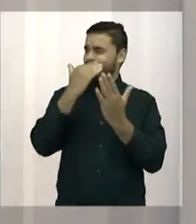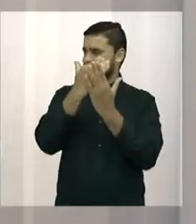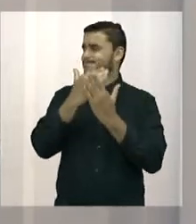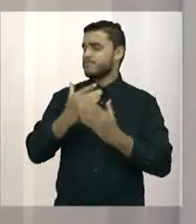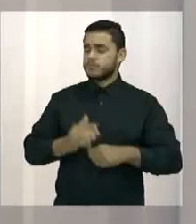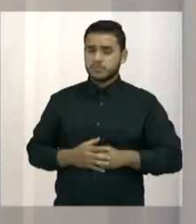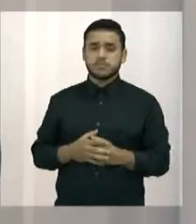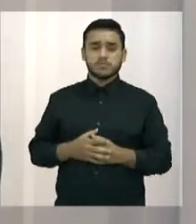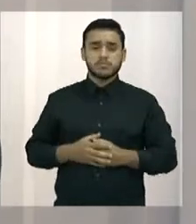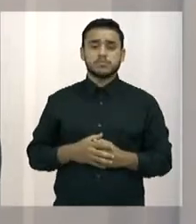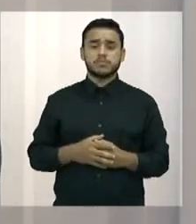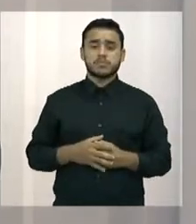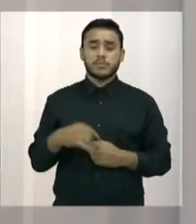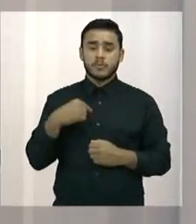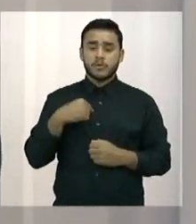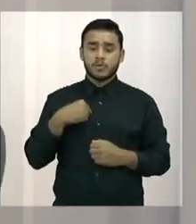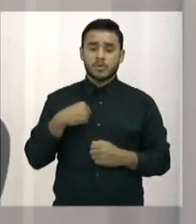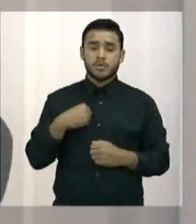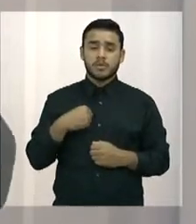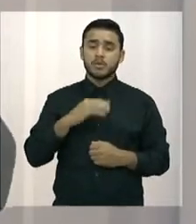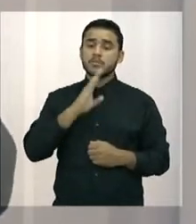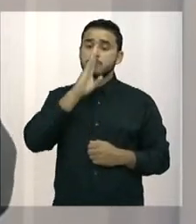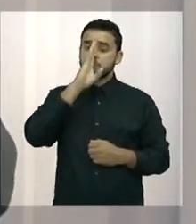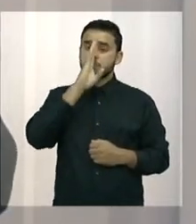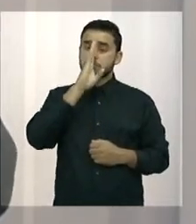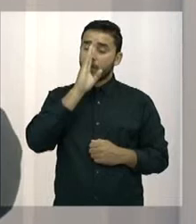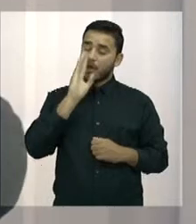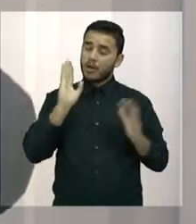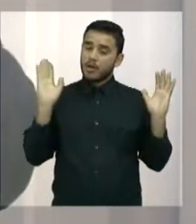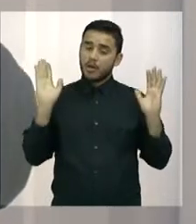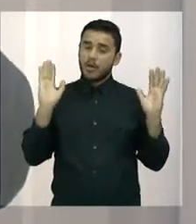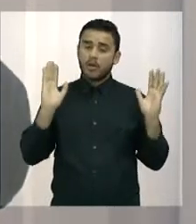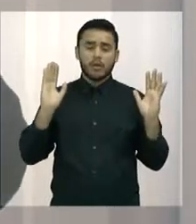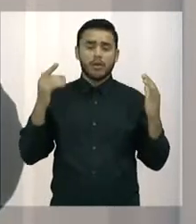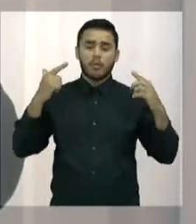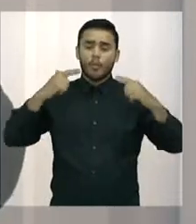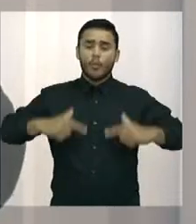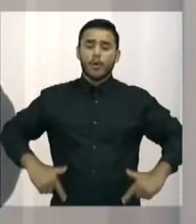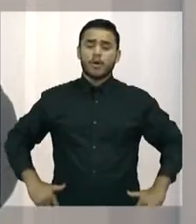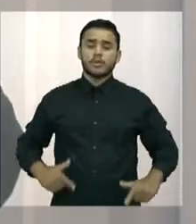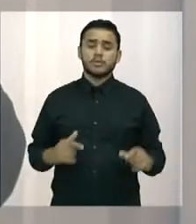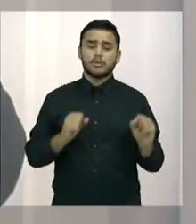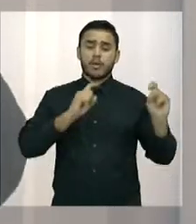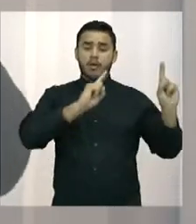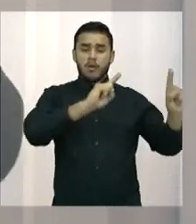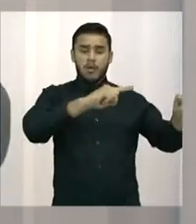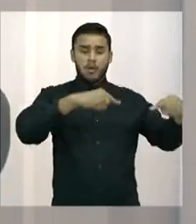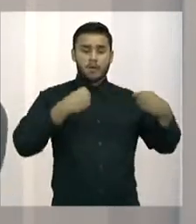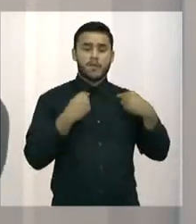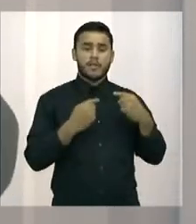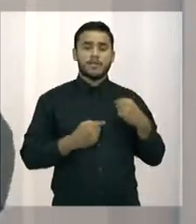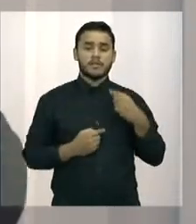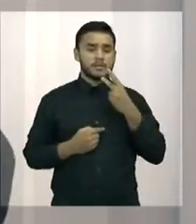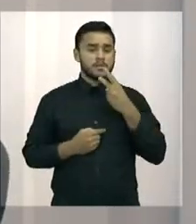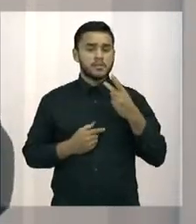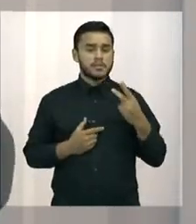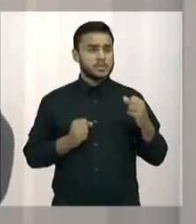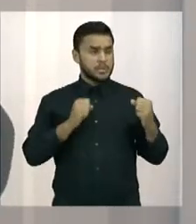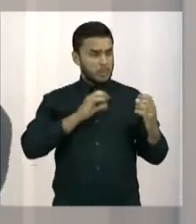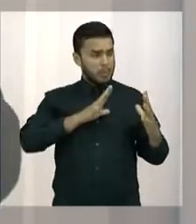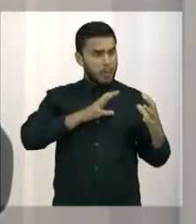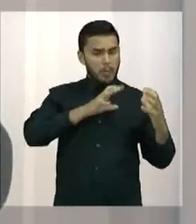Mas como eu não sou palmatória do mundo, eu prefiro ficar do lado, quando a coisa não me atinge, do que ir partir para